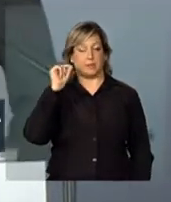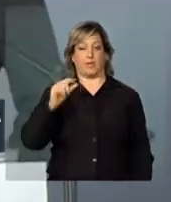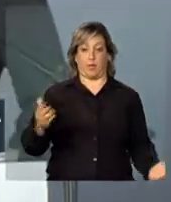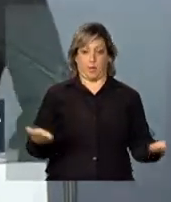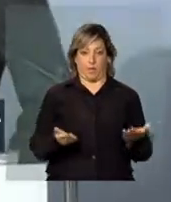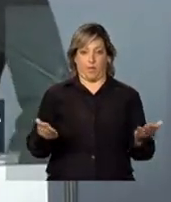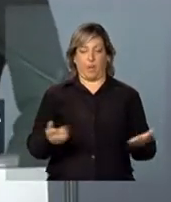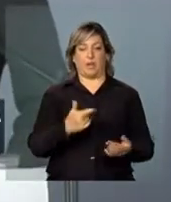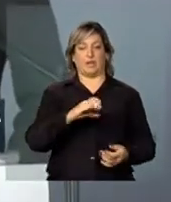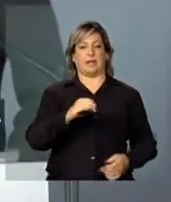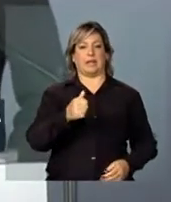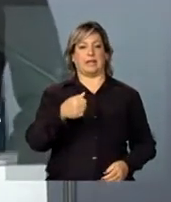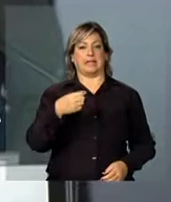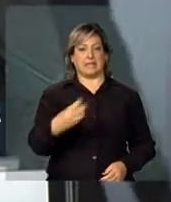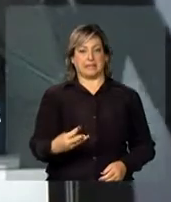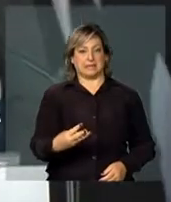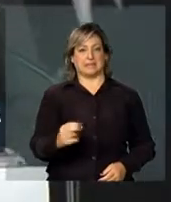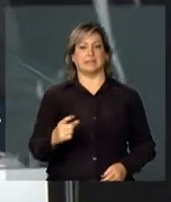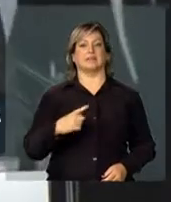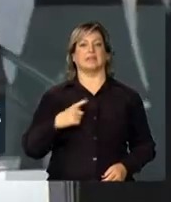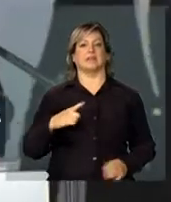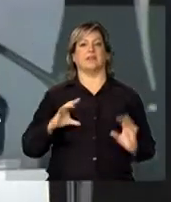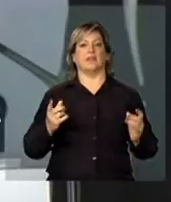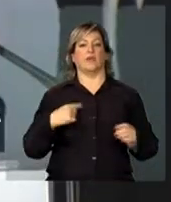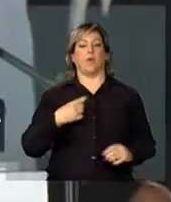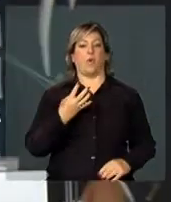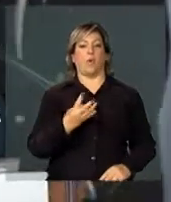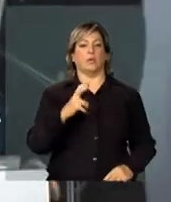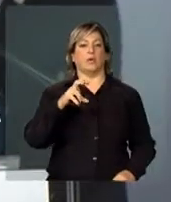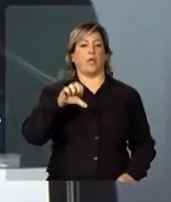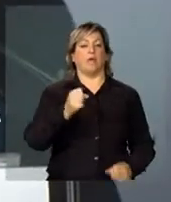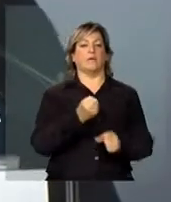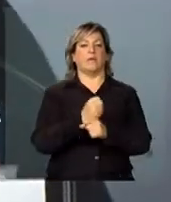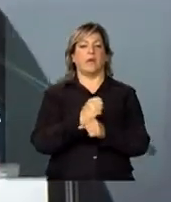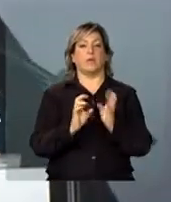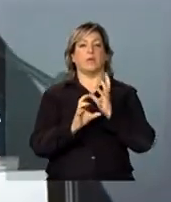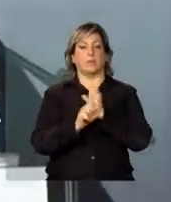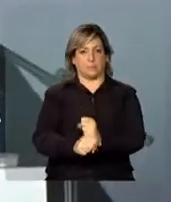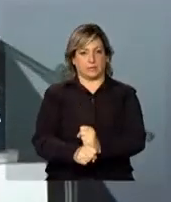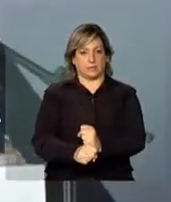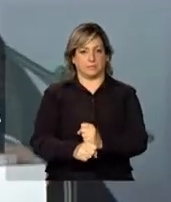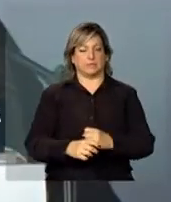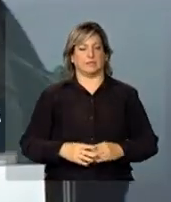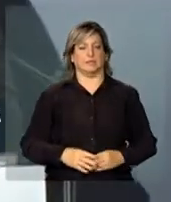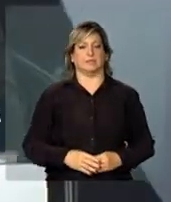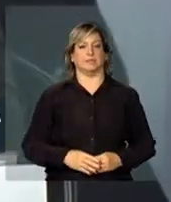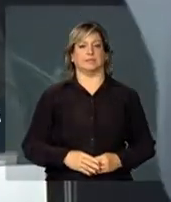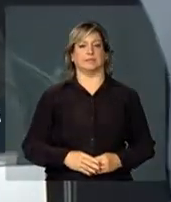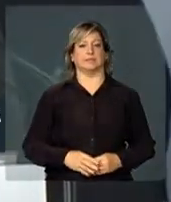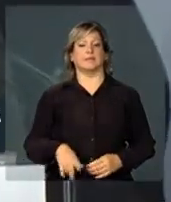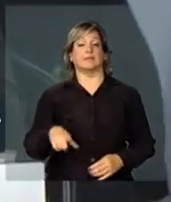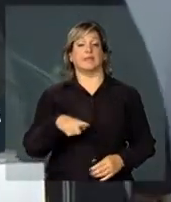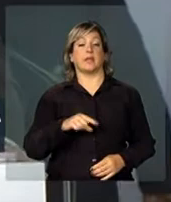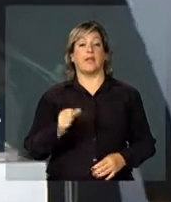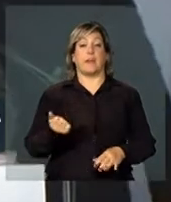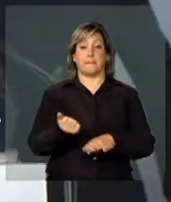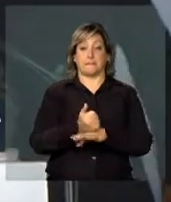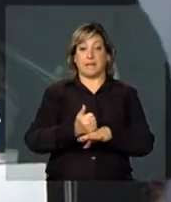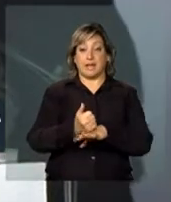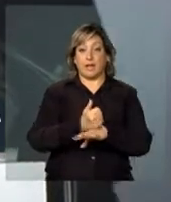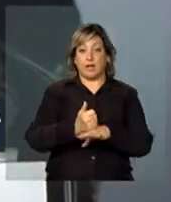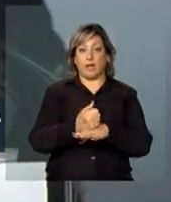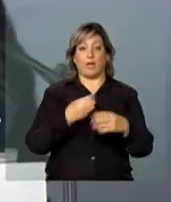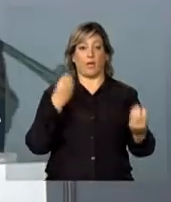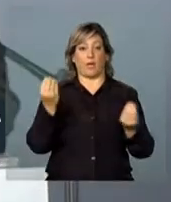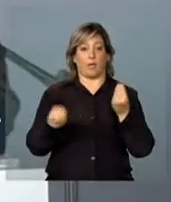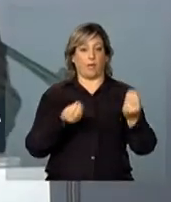nesse ano comemora seus 459 anos de idade. A melhor forma de expressar